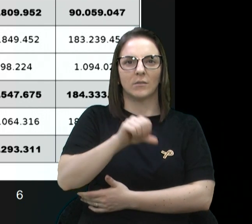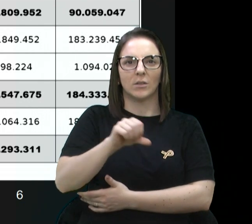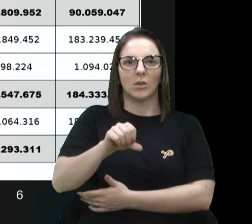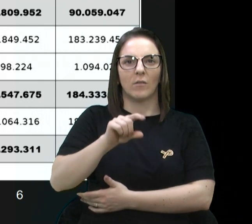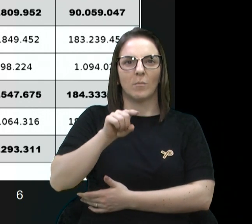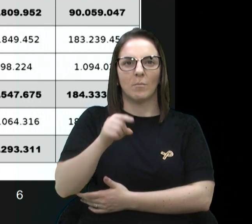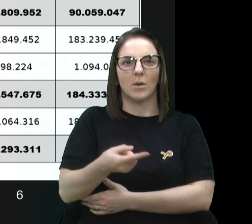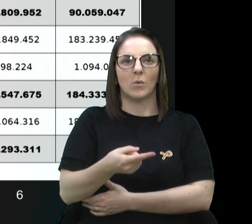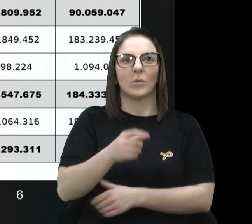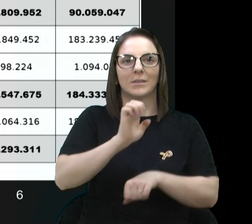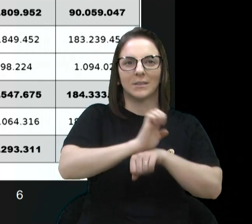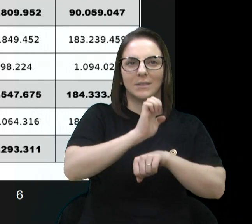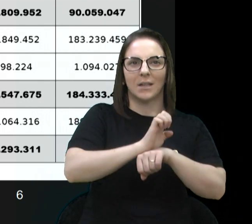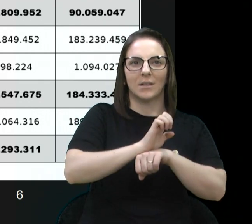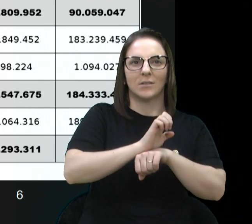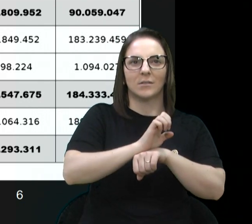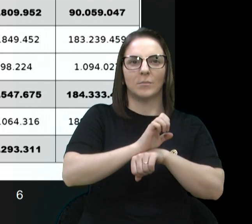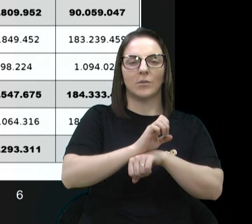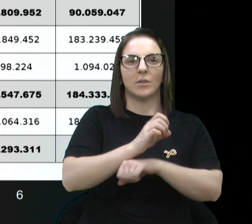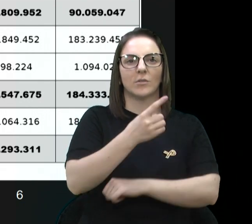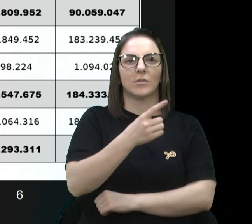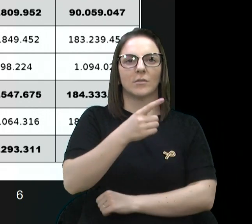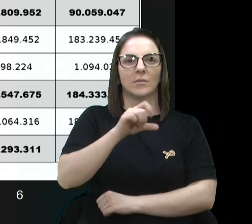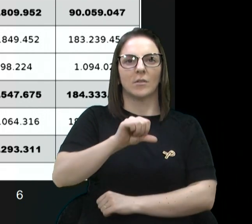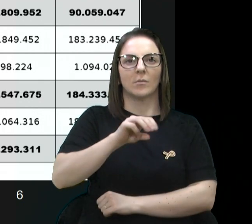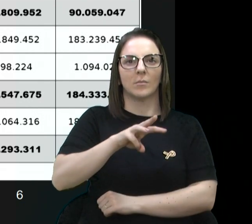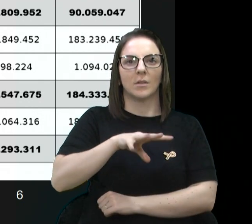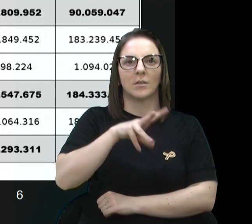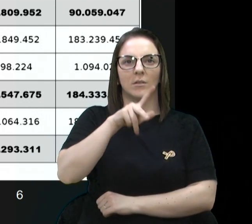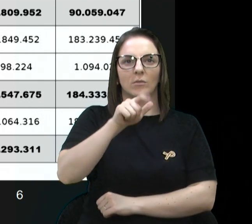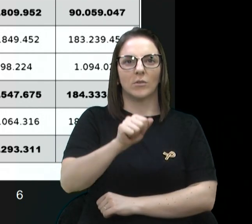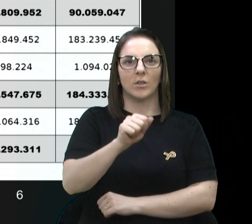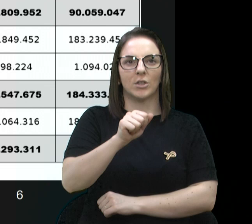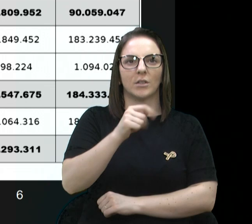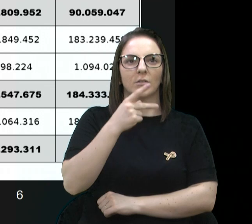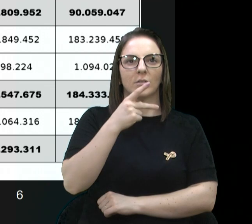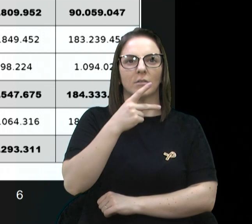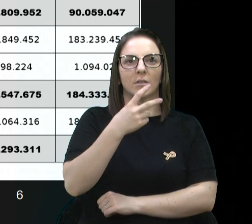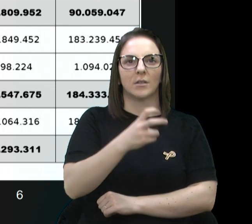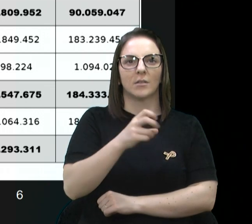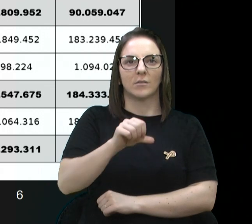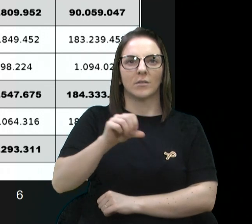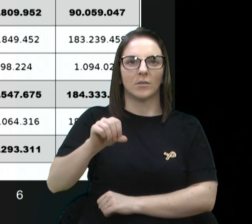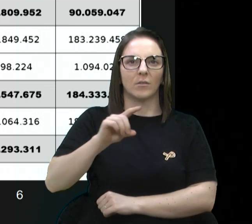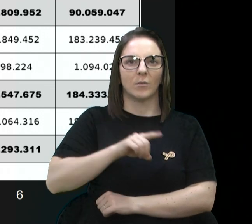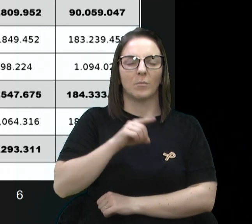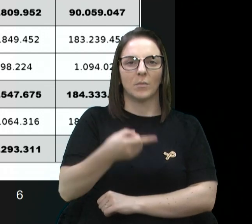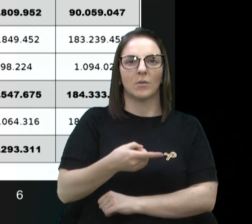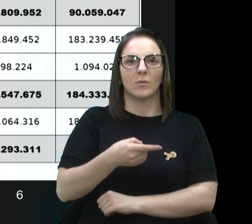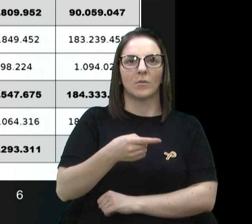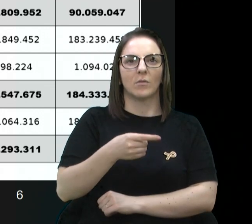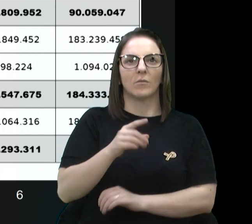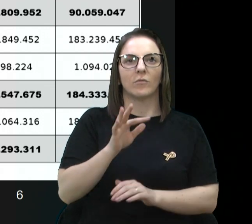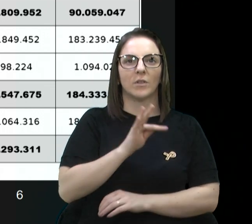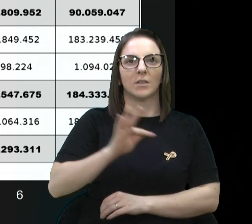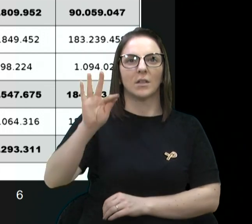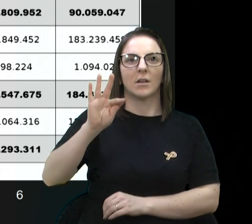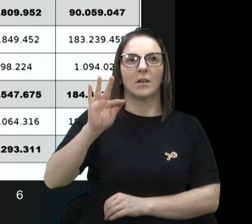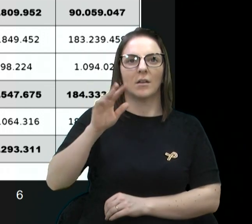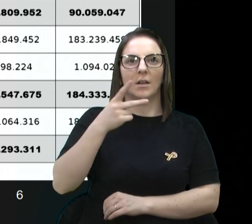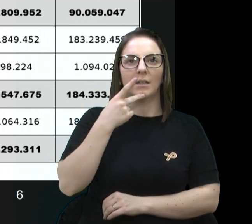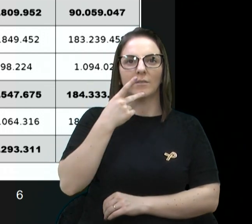19.649.000. Verbas federais, 46.809.000. Totalizando, 90